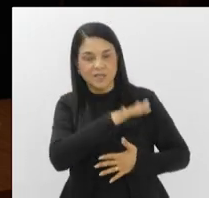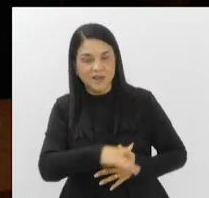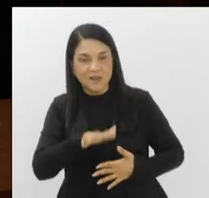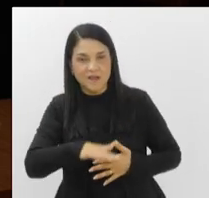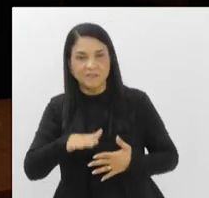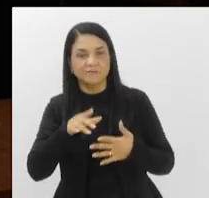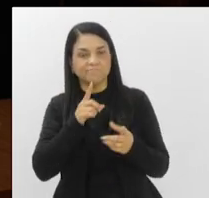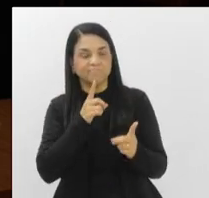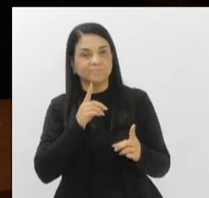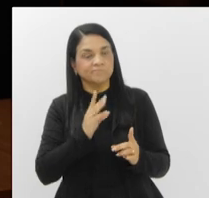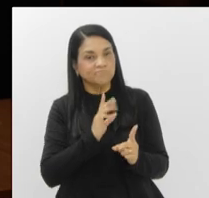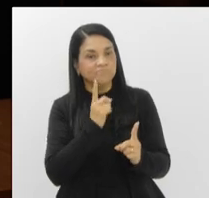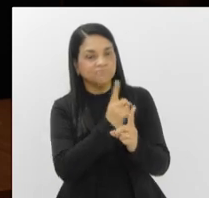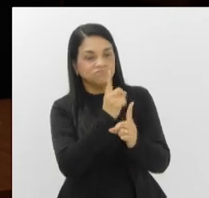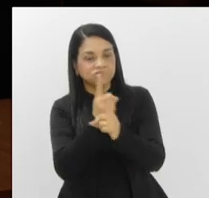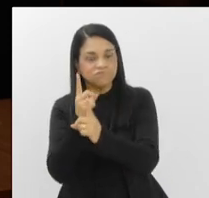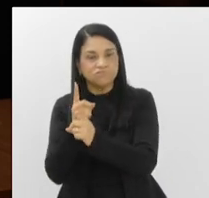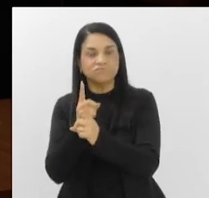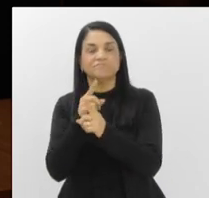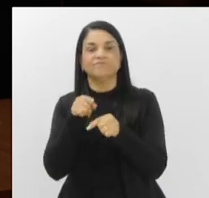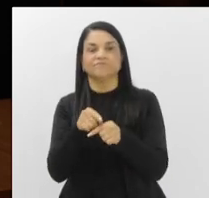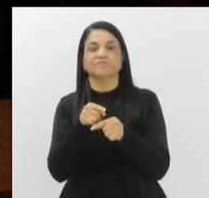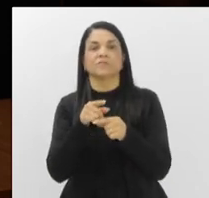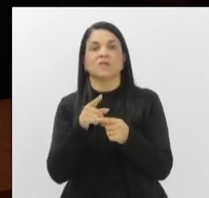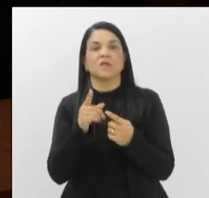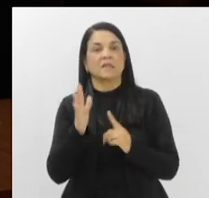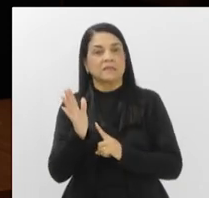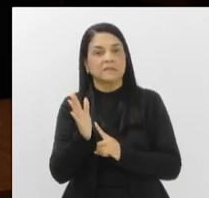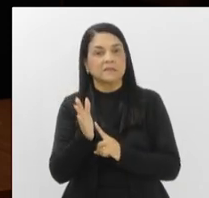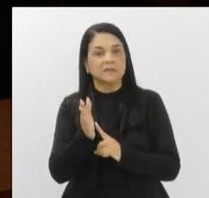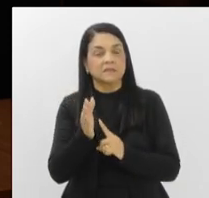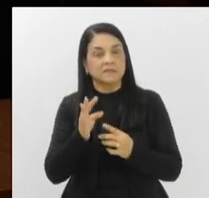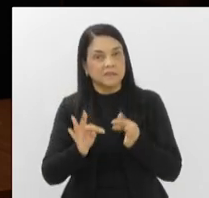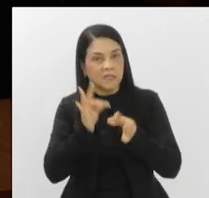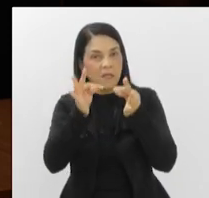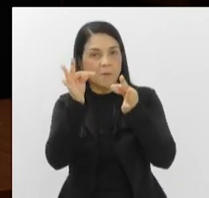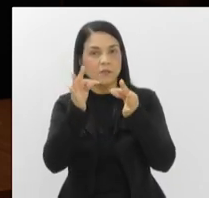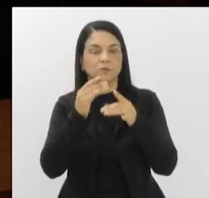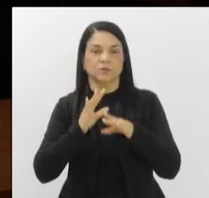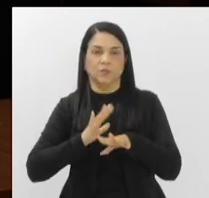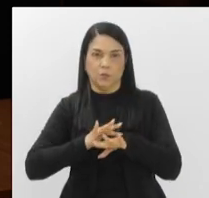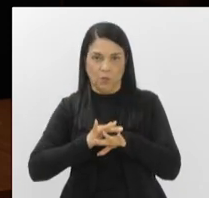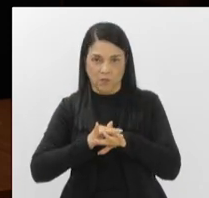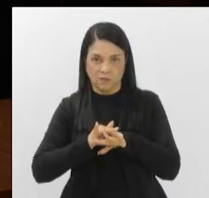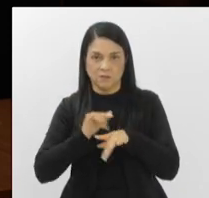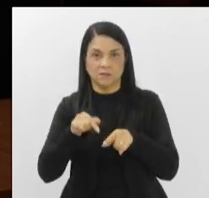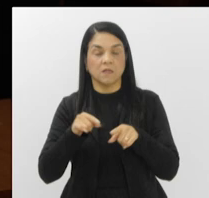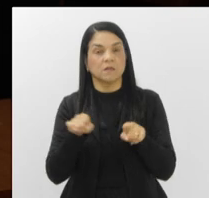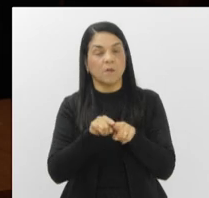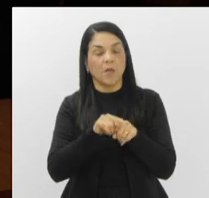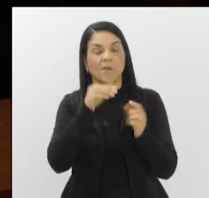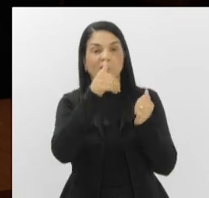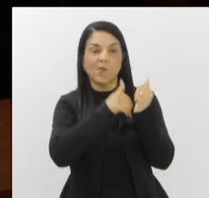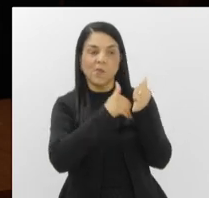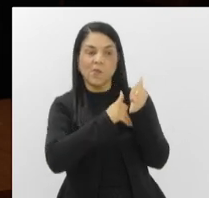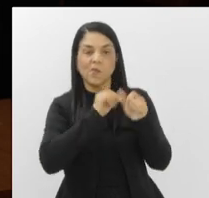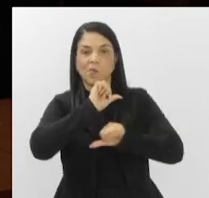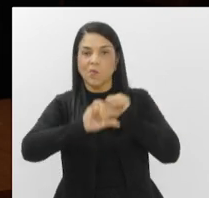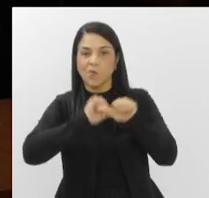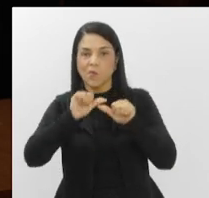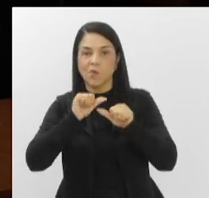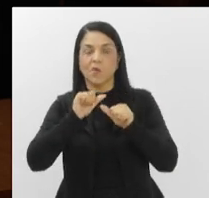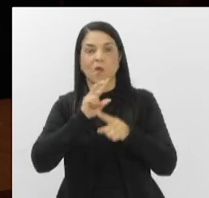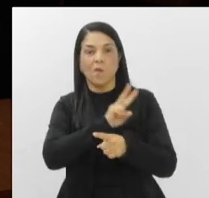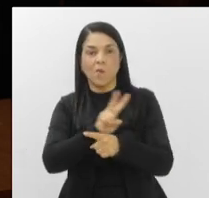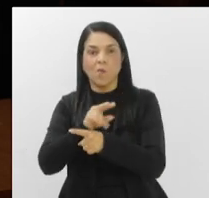rastreamento e no diagnóstico da doença também. Os parlamentares também votam uma mudança no Código de Proteção aos Animais para que aqueles que